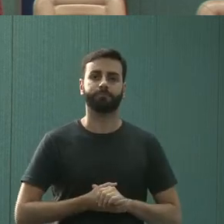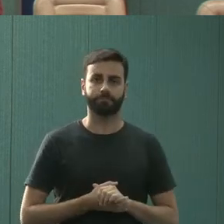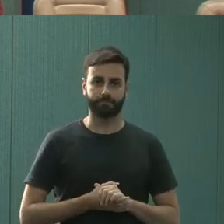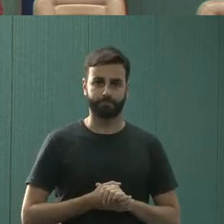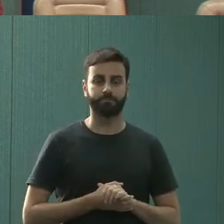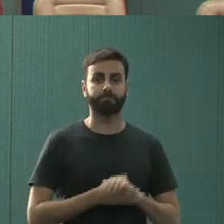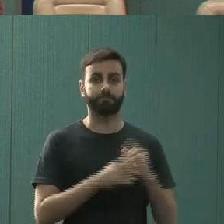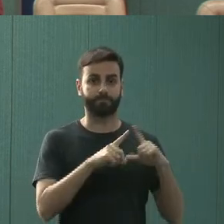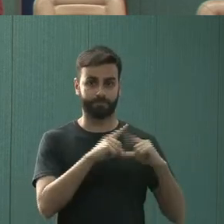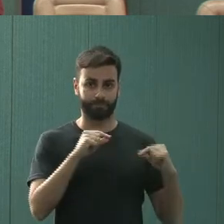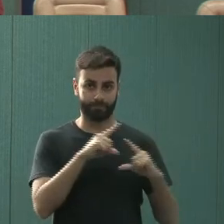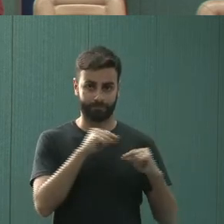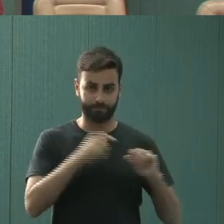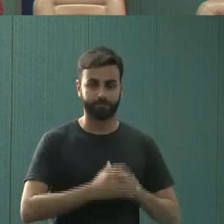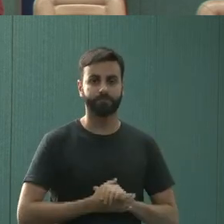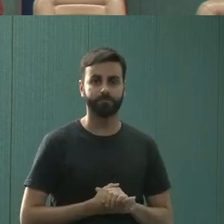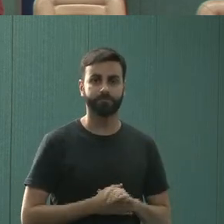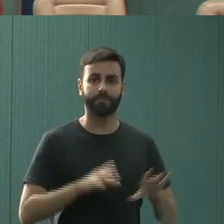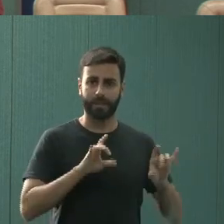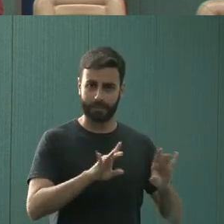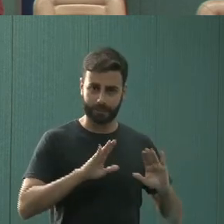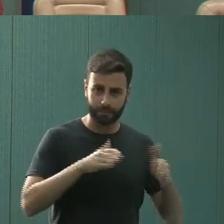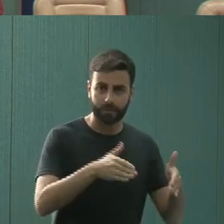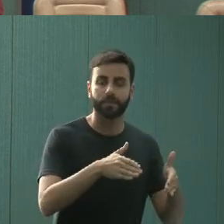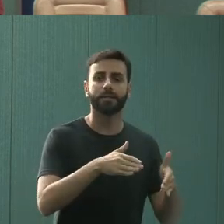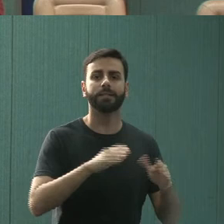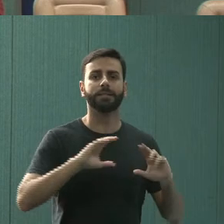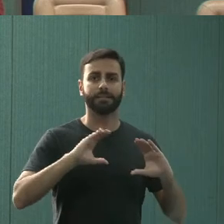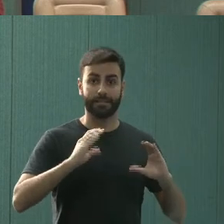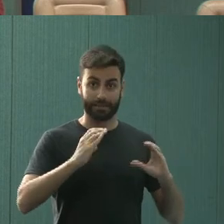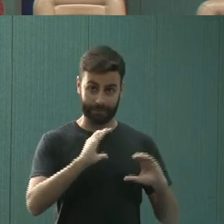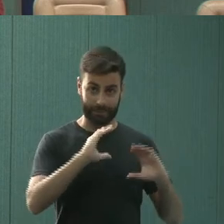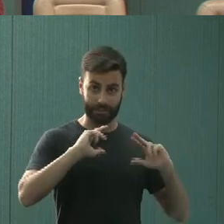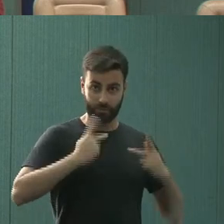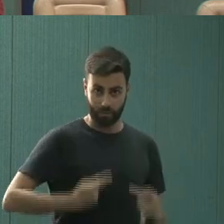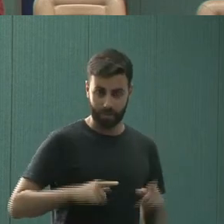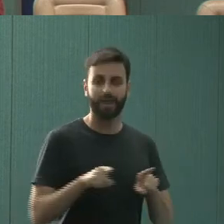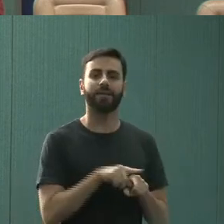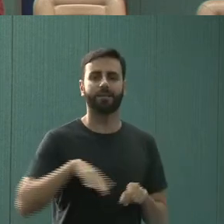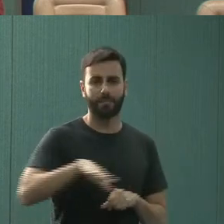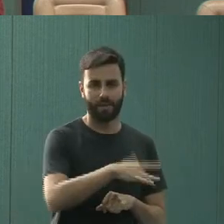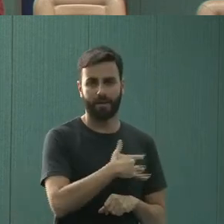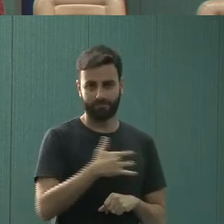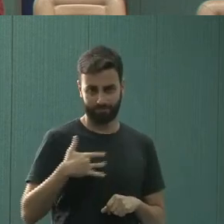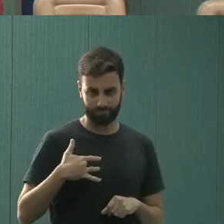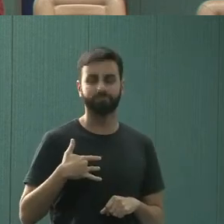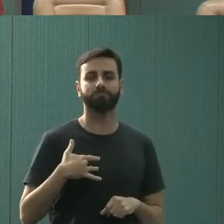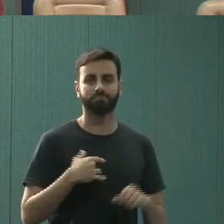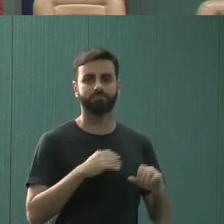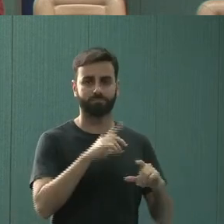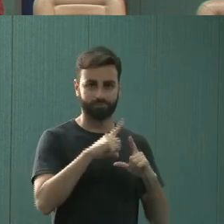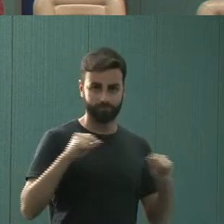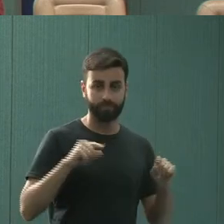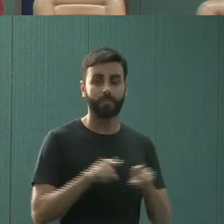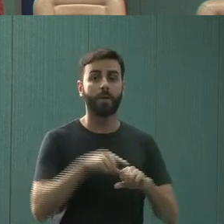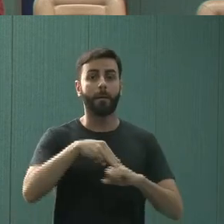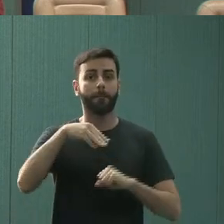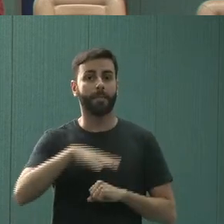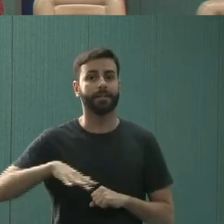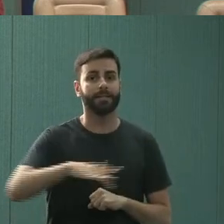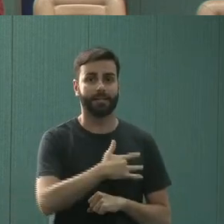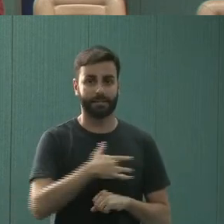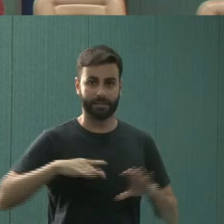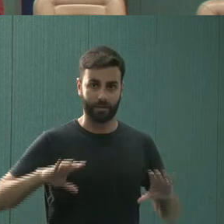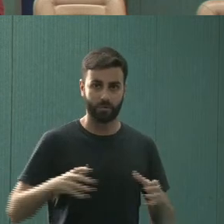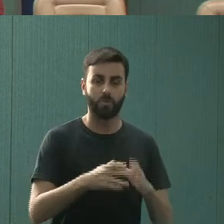Federal de Juiz de Fora, especialização em Ciências Humanas e Saúde, também pela UFJF, mestrado em Saúde